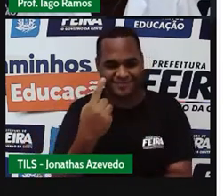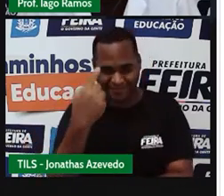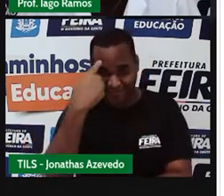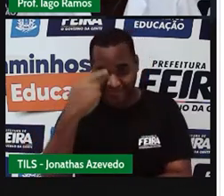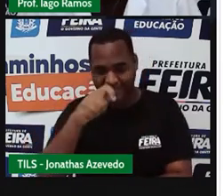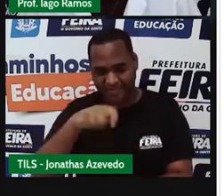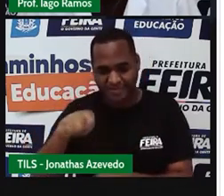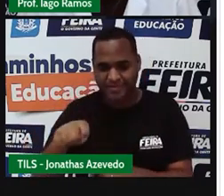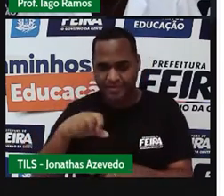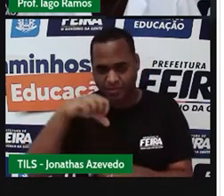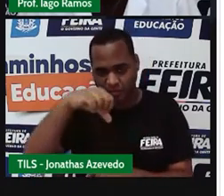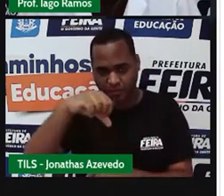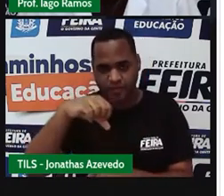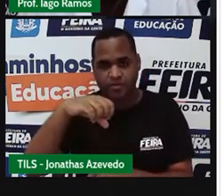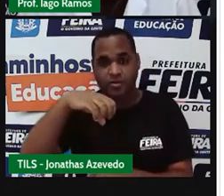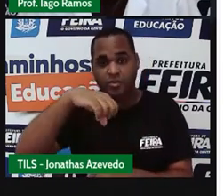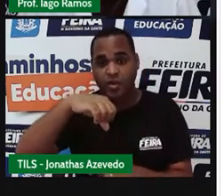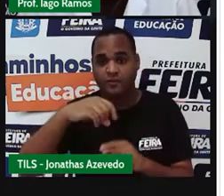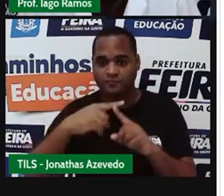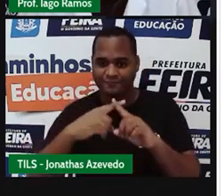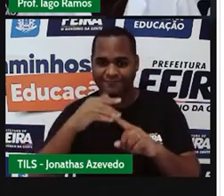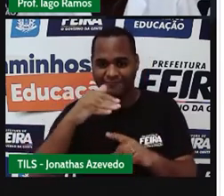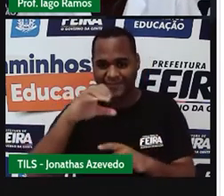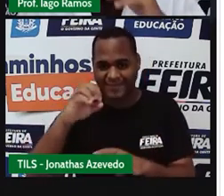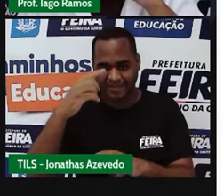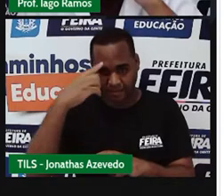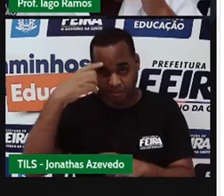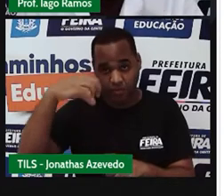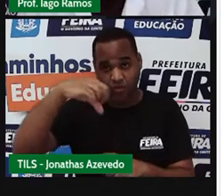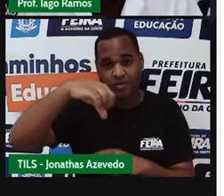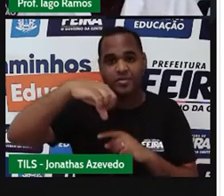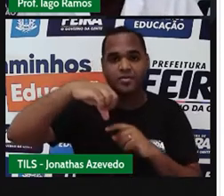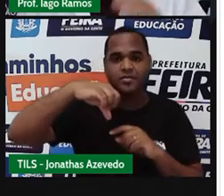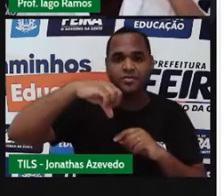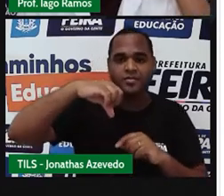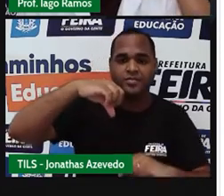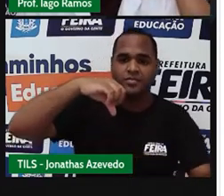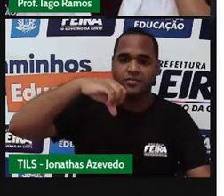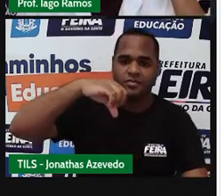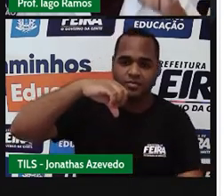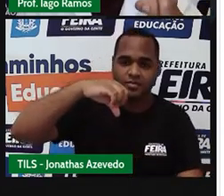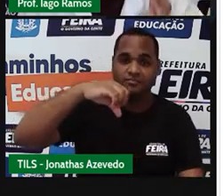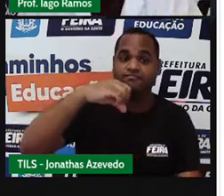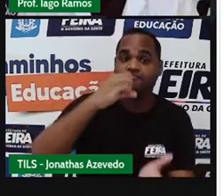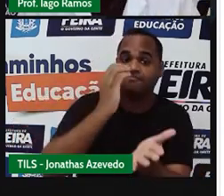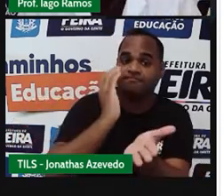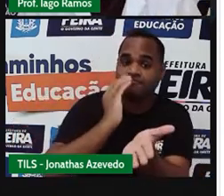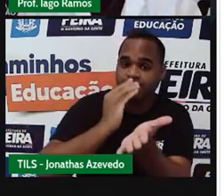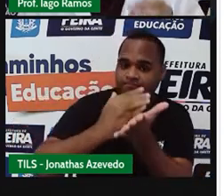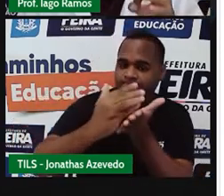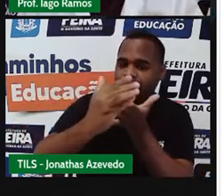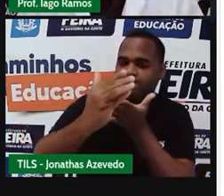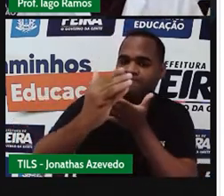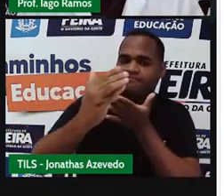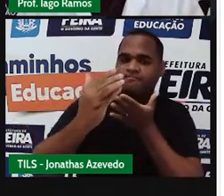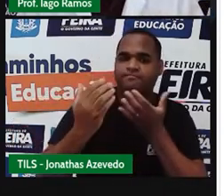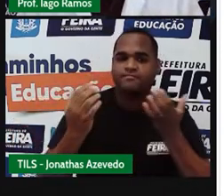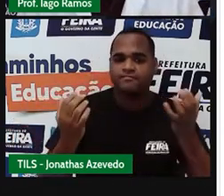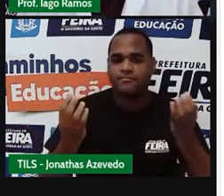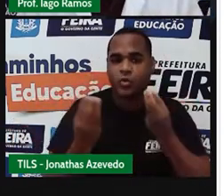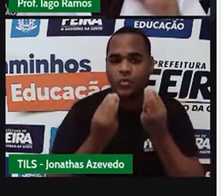escreve o 9. E no 9 vezes 10, a gente escreve o 9. A partir daí, a gente vai colocar...